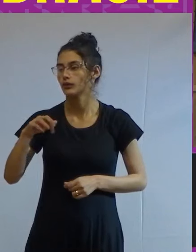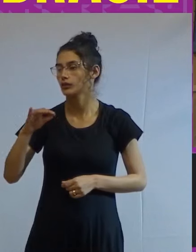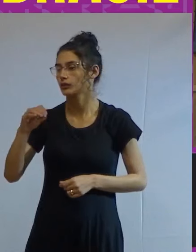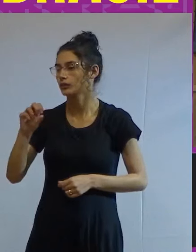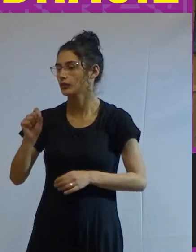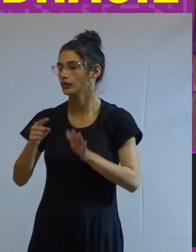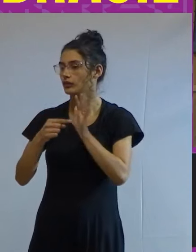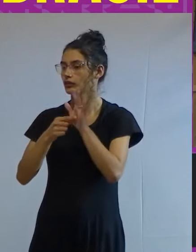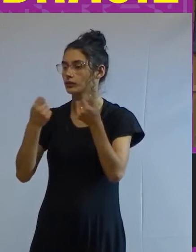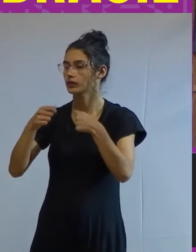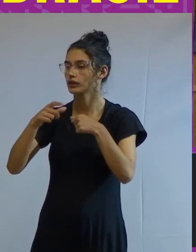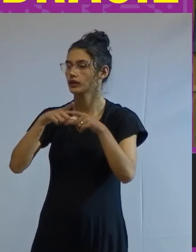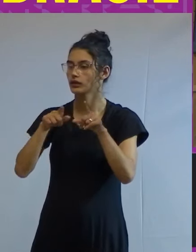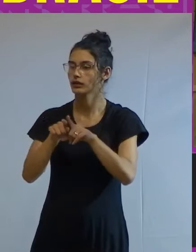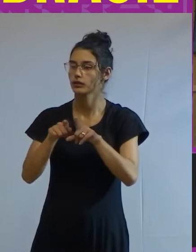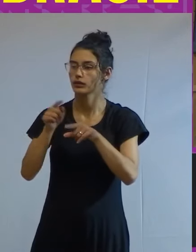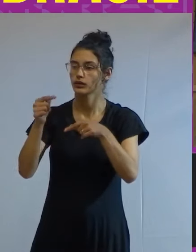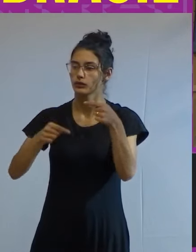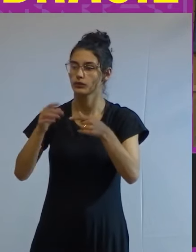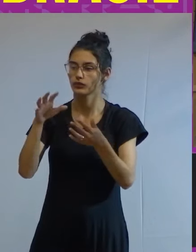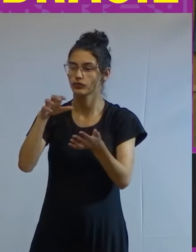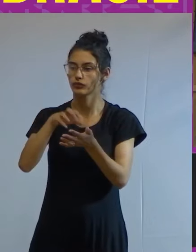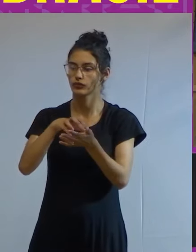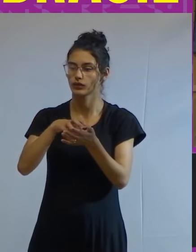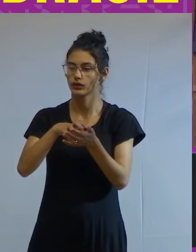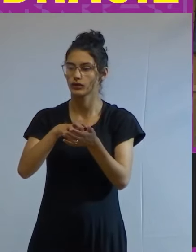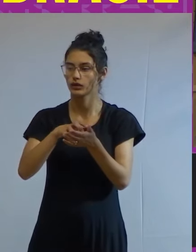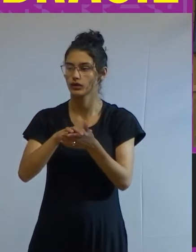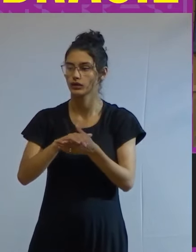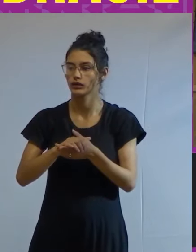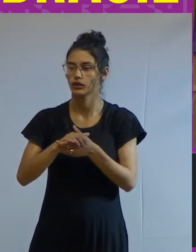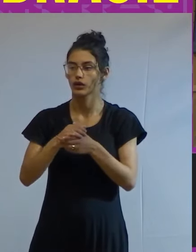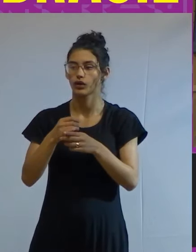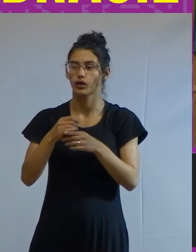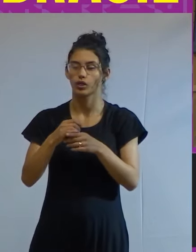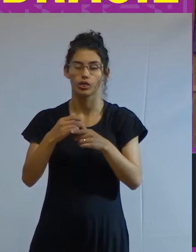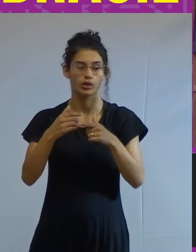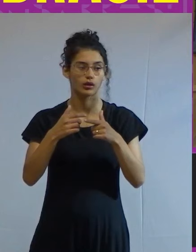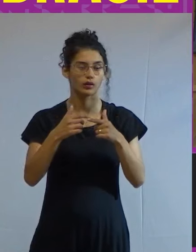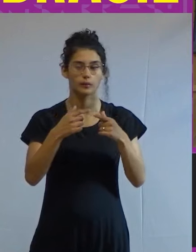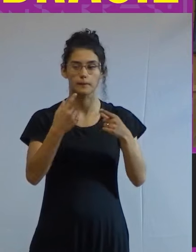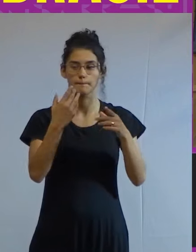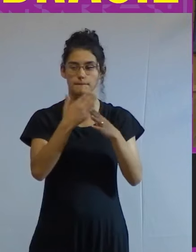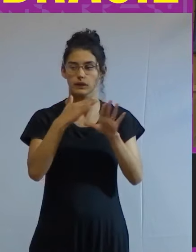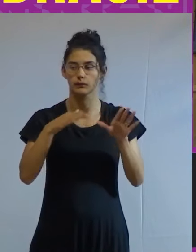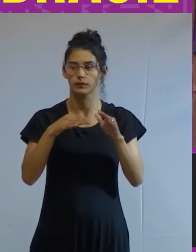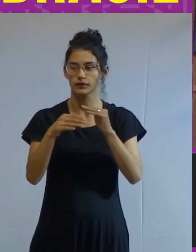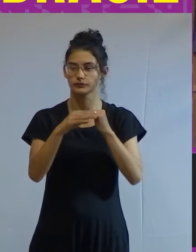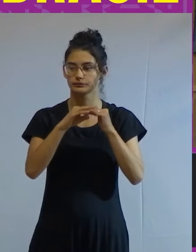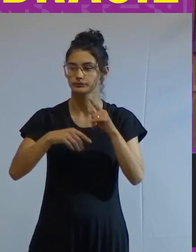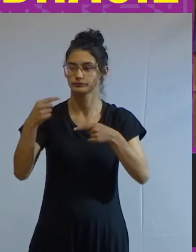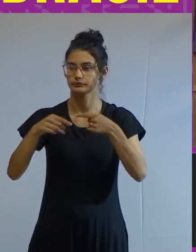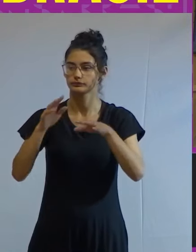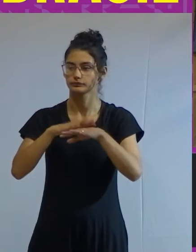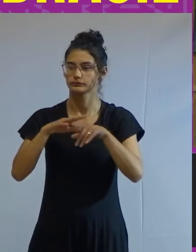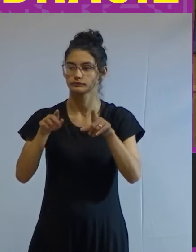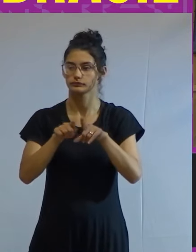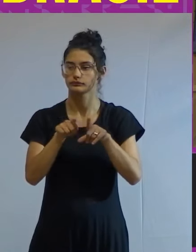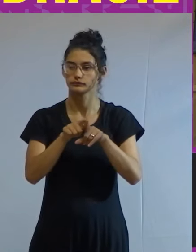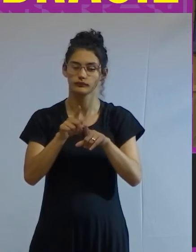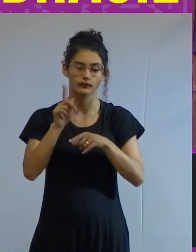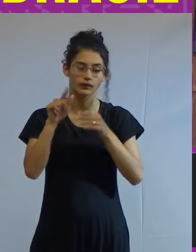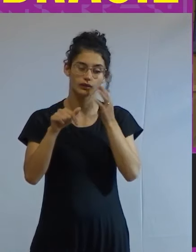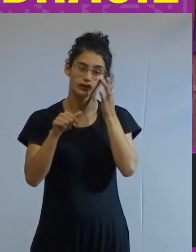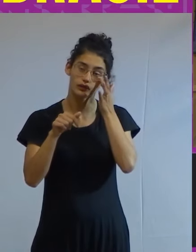a necessidade de uma política centrada no combate à desigualdade e a condição para que essa política pudesse ser efetiva era